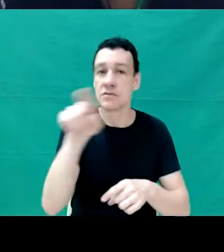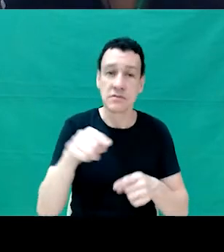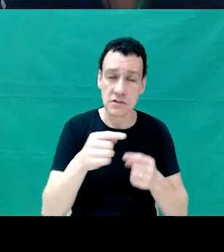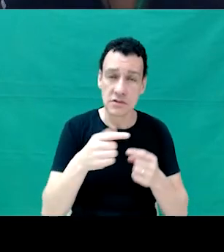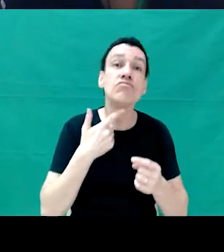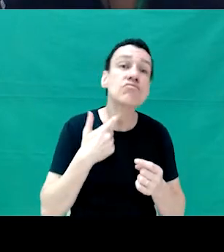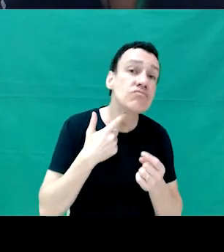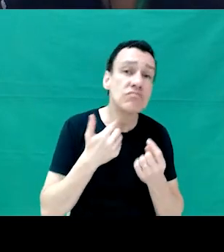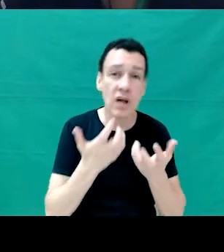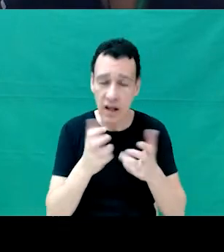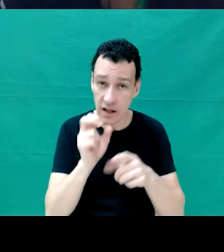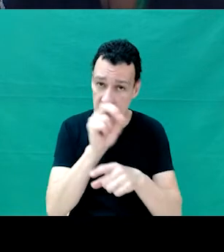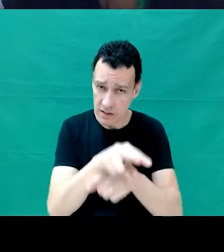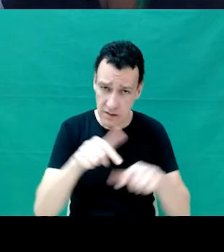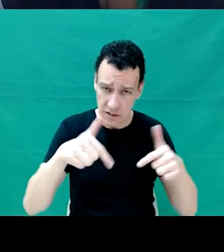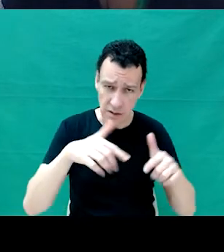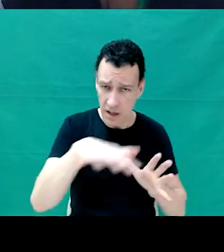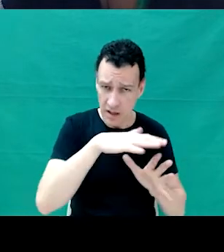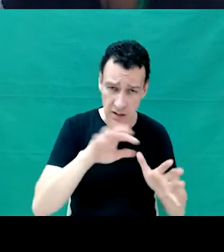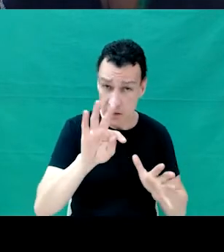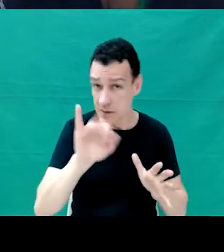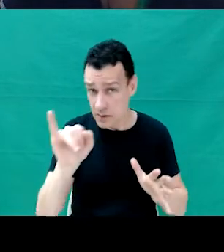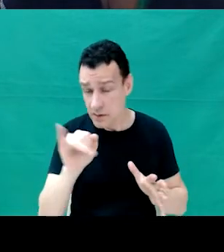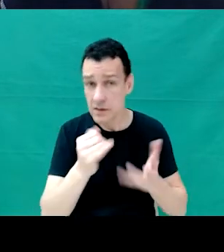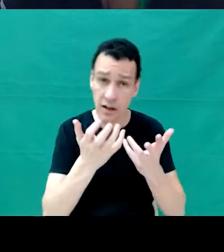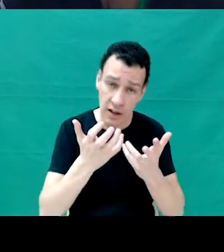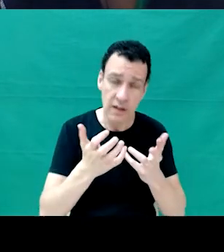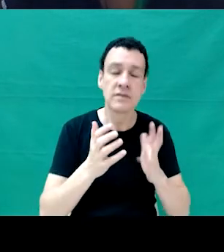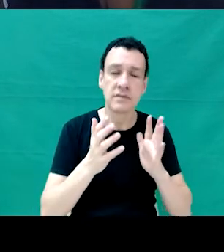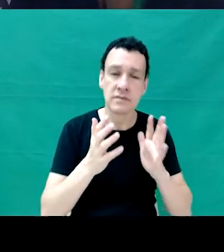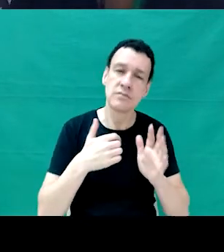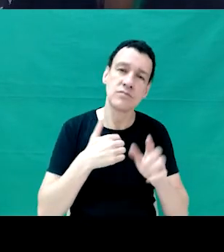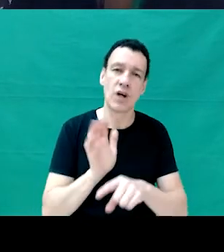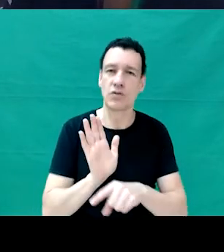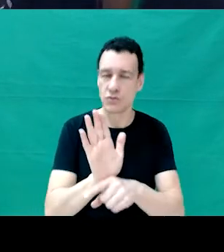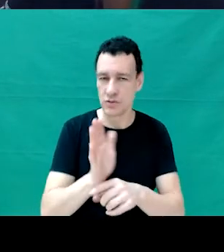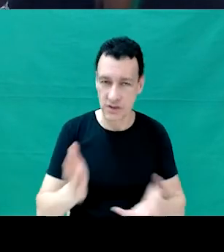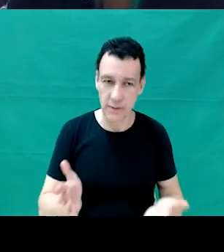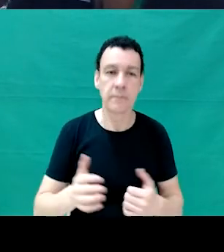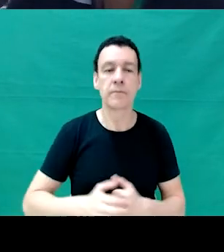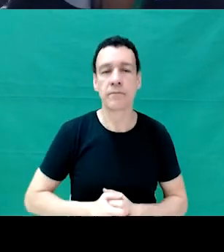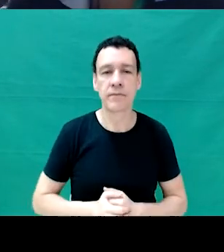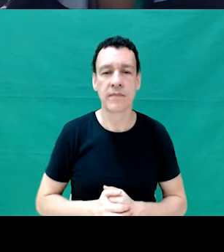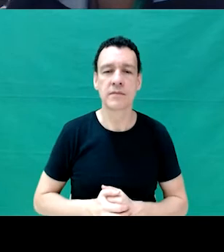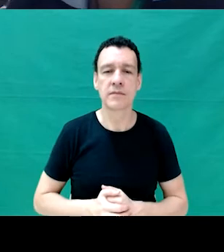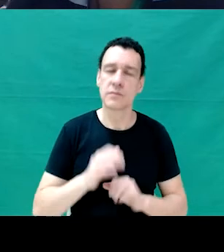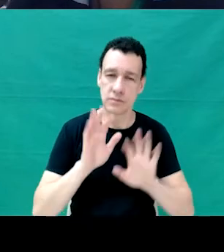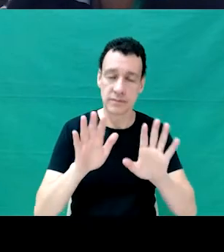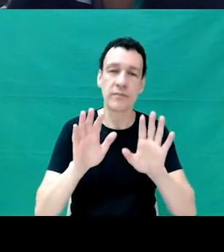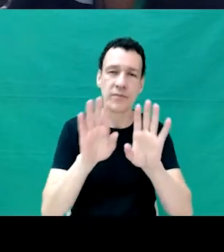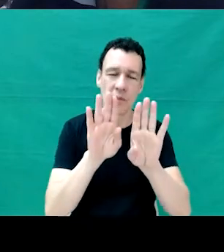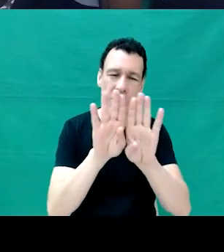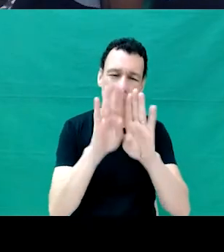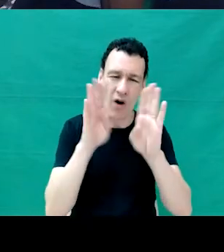Então, você partindo do ponto de, poxa, as portas de vidro, elas são portas que não existem, são